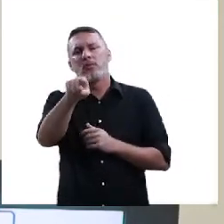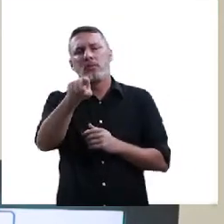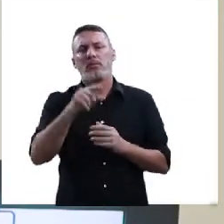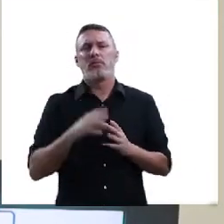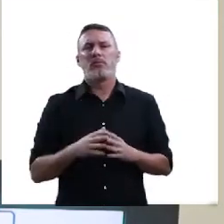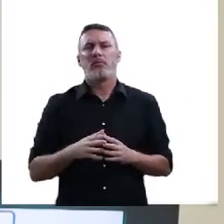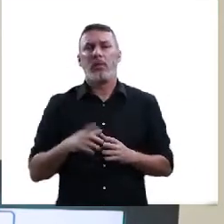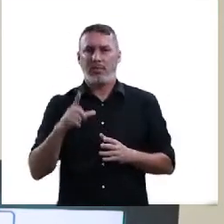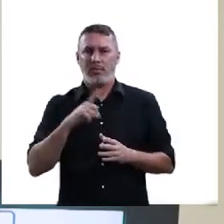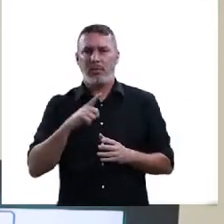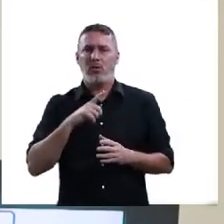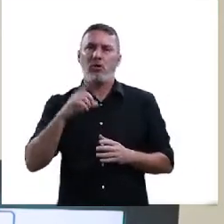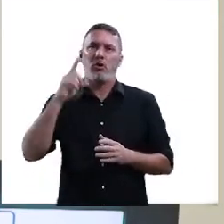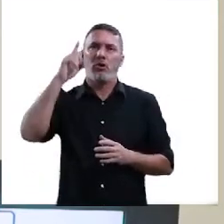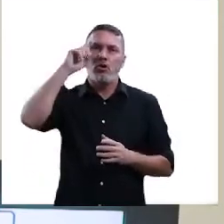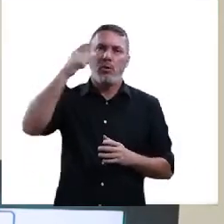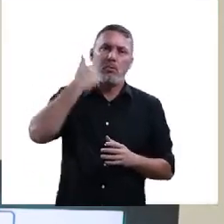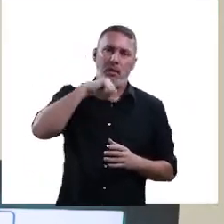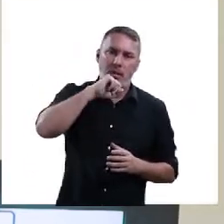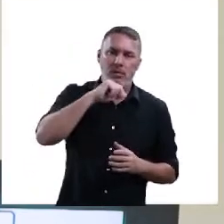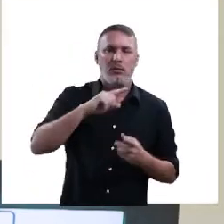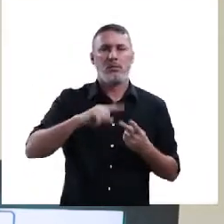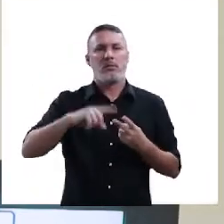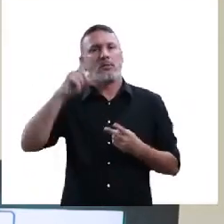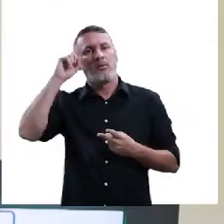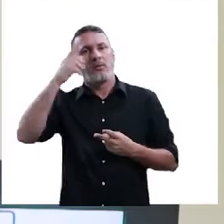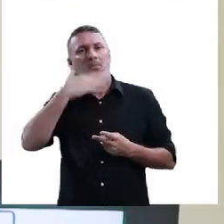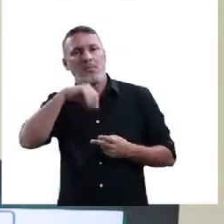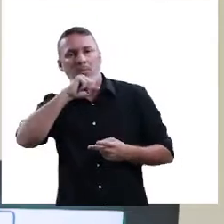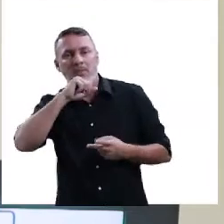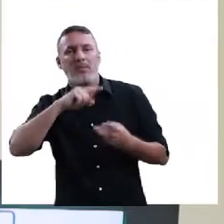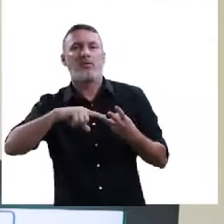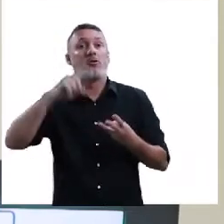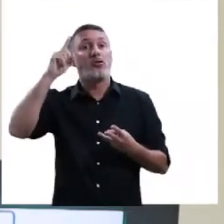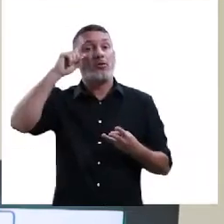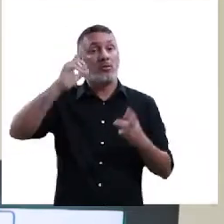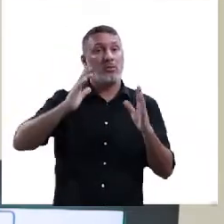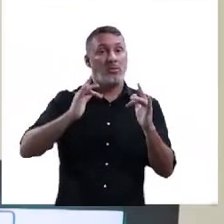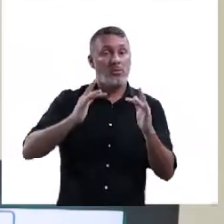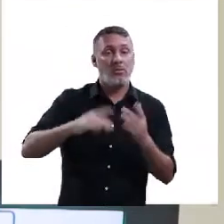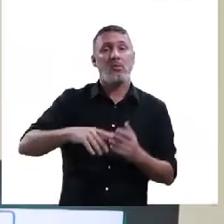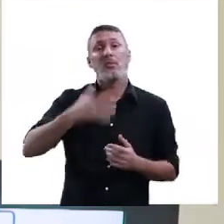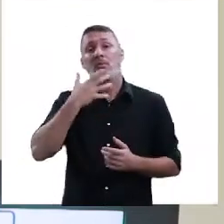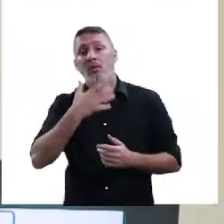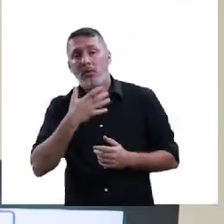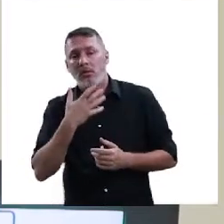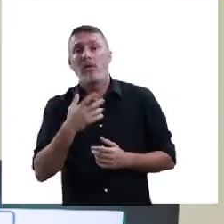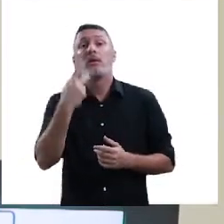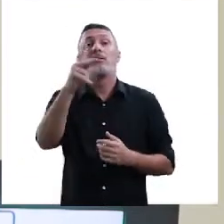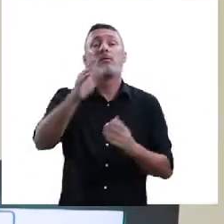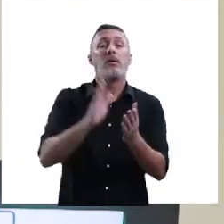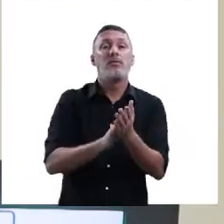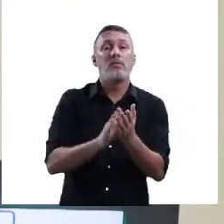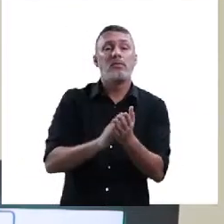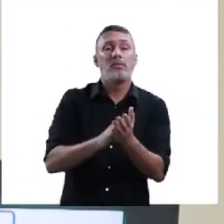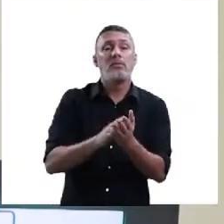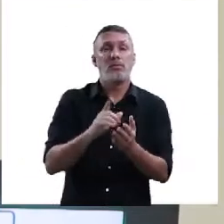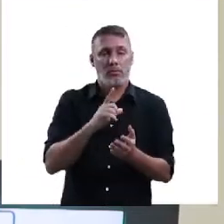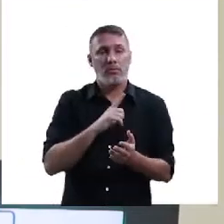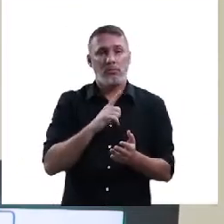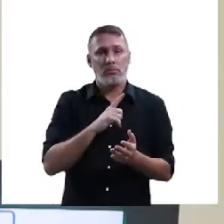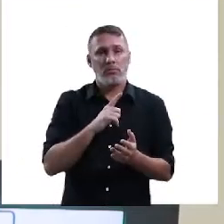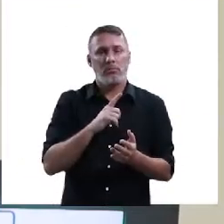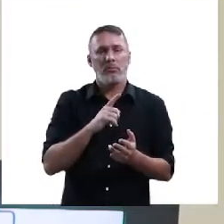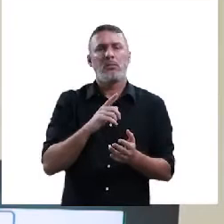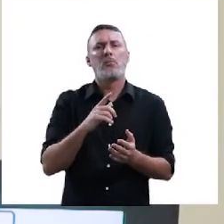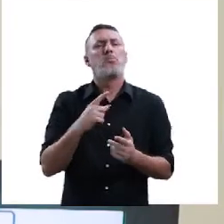nós temos os dias das mães, dias dos pais, dias dos namorados, Natal, o seu aniversário, conhece